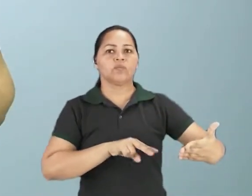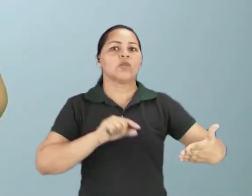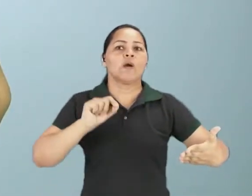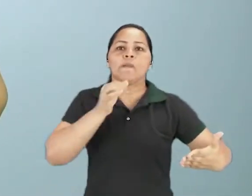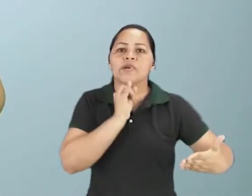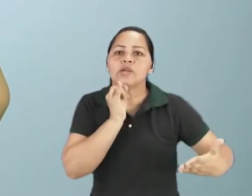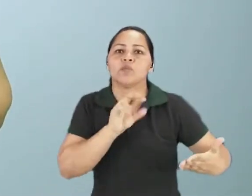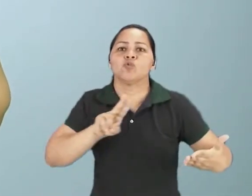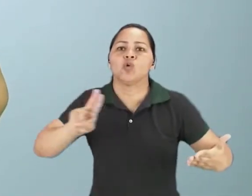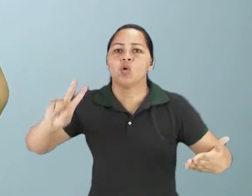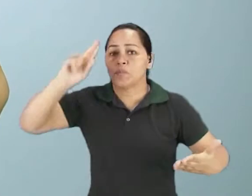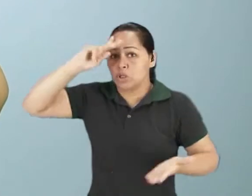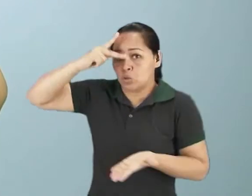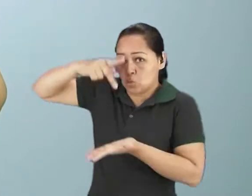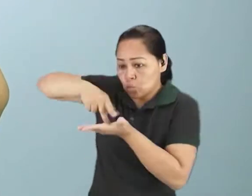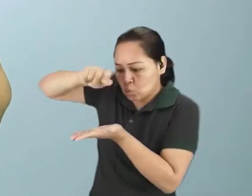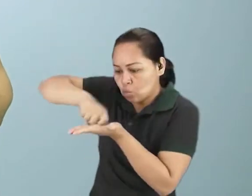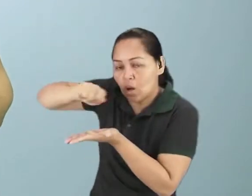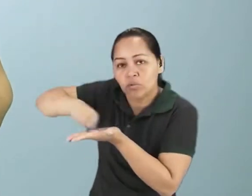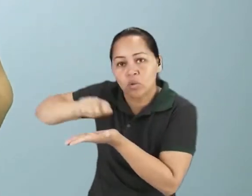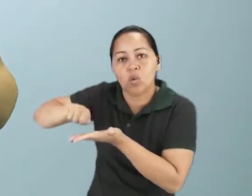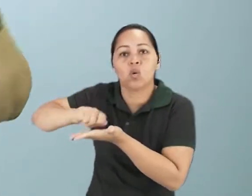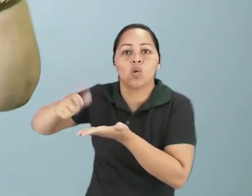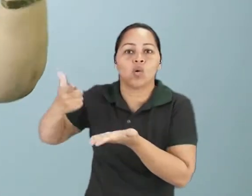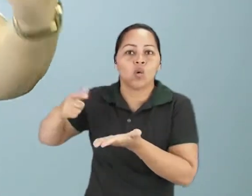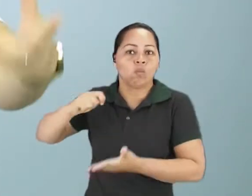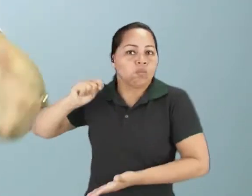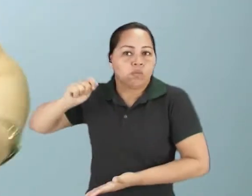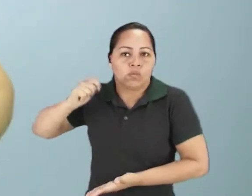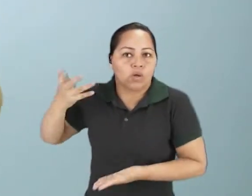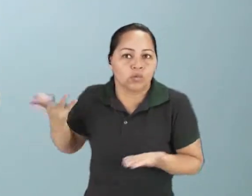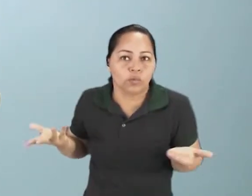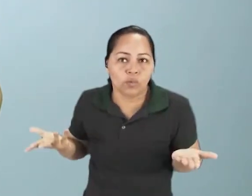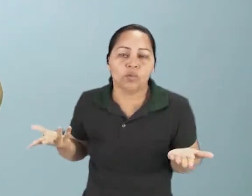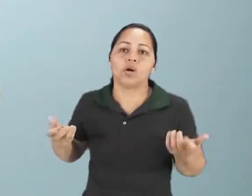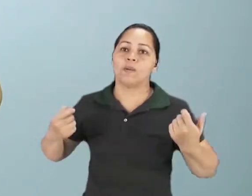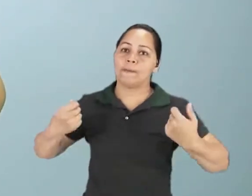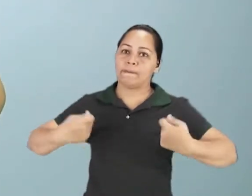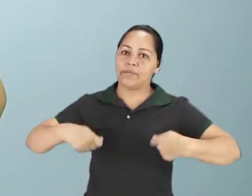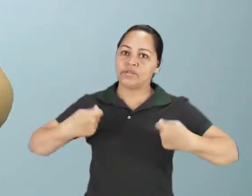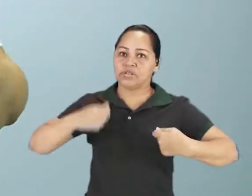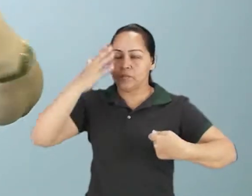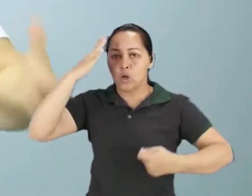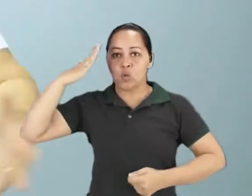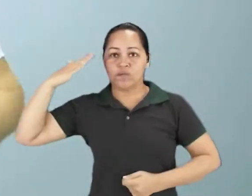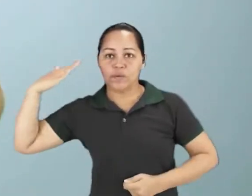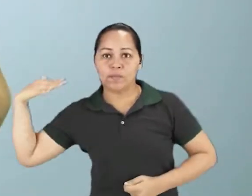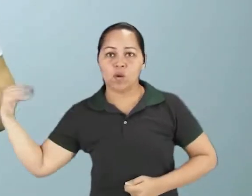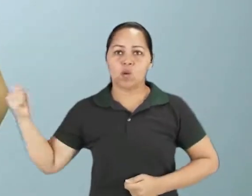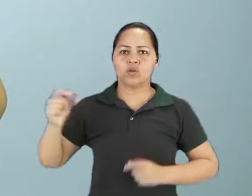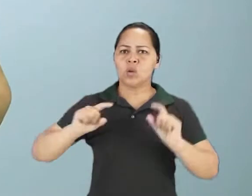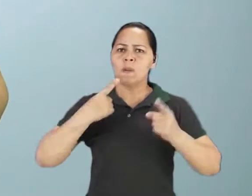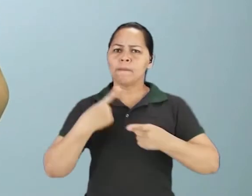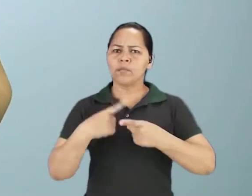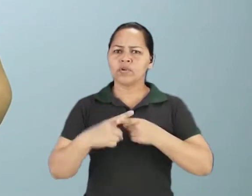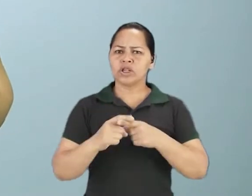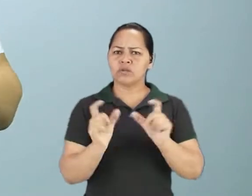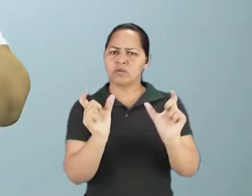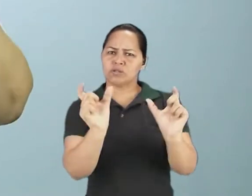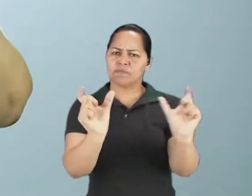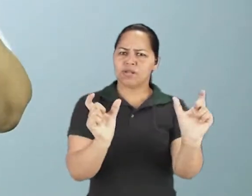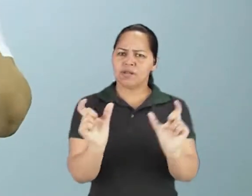histórico que ela está inserida, tá? O porquê daquela linguagem ser falada daquela forma, ser escrita daquela forma.